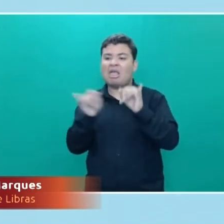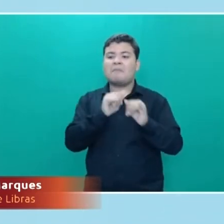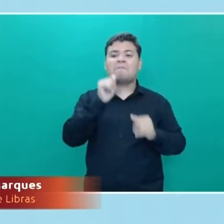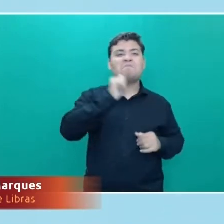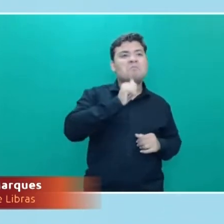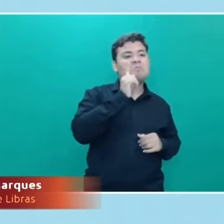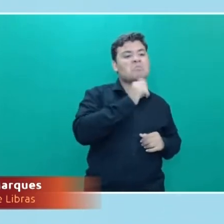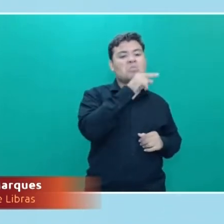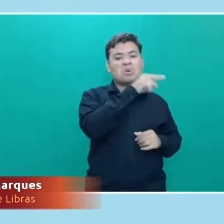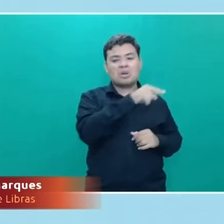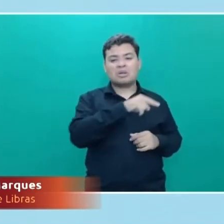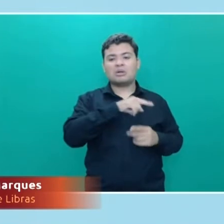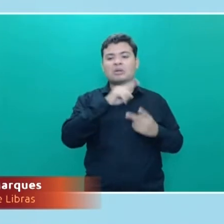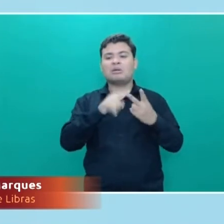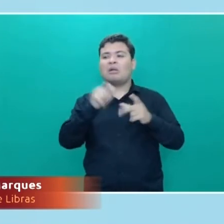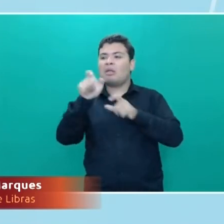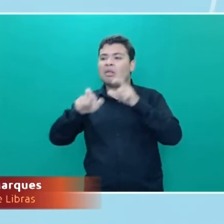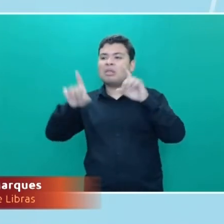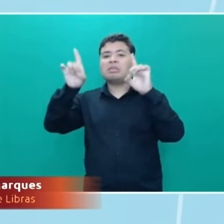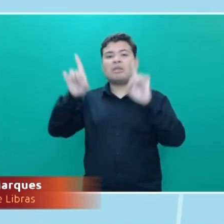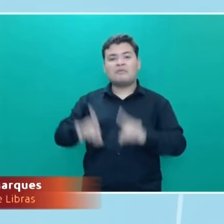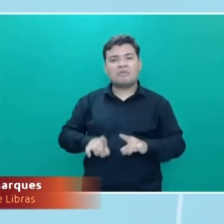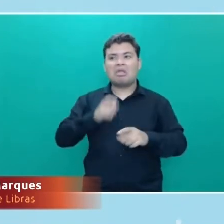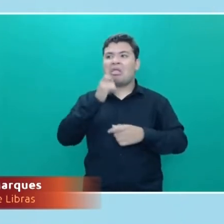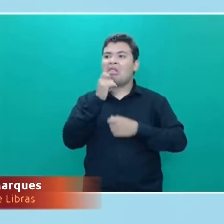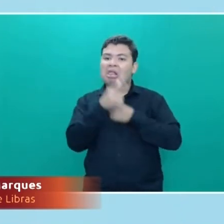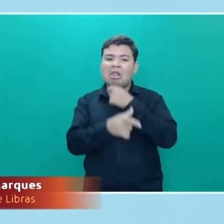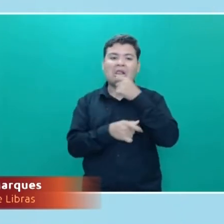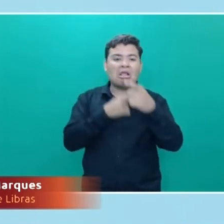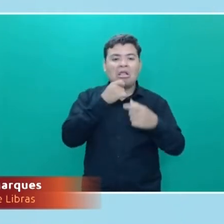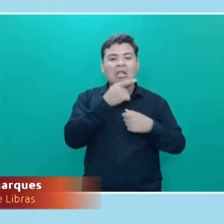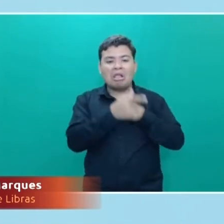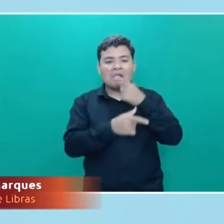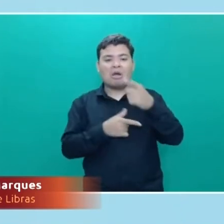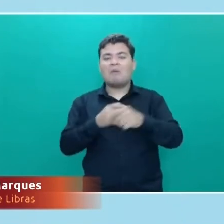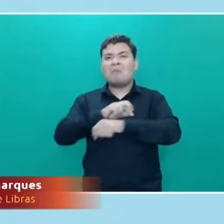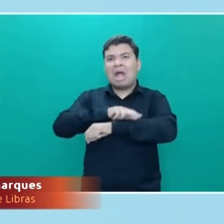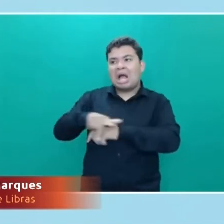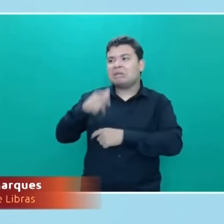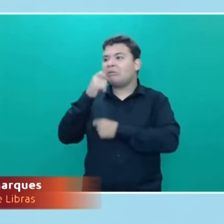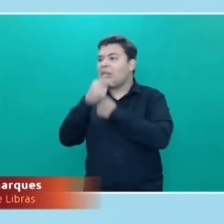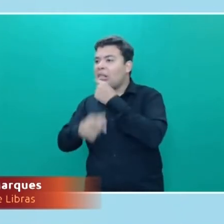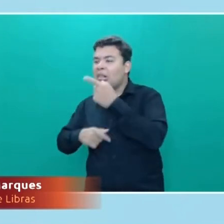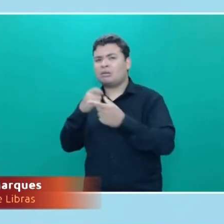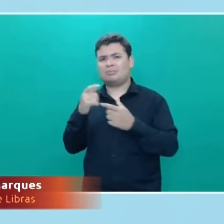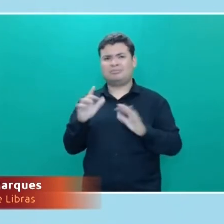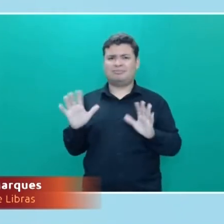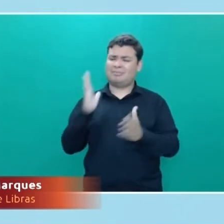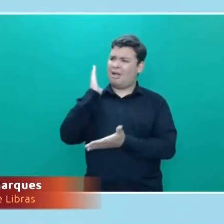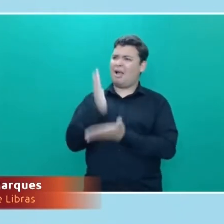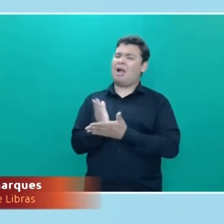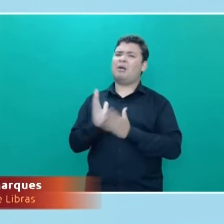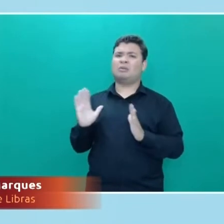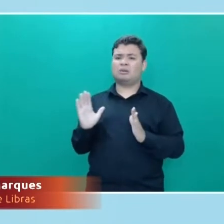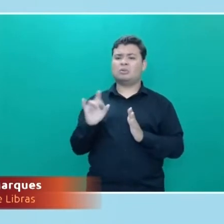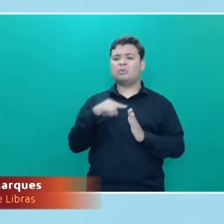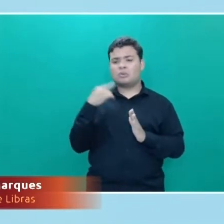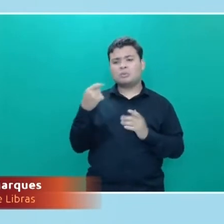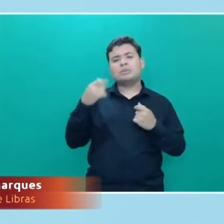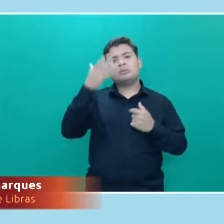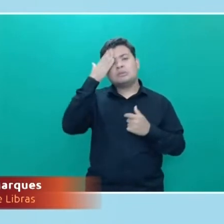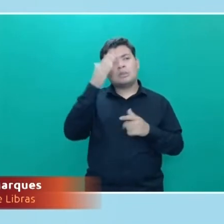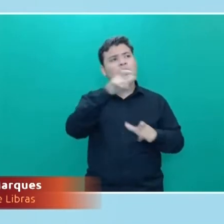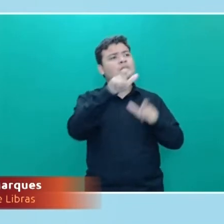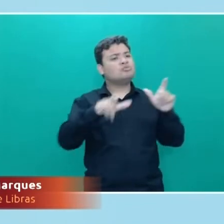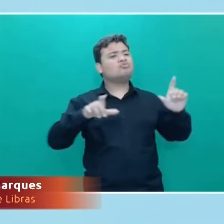com pessoas deficientes, determinadas raças, então a gente tem que acompanhar e saber que o outro sofre,